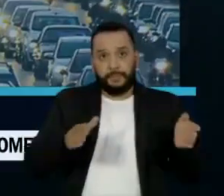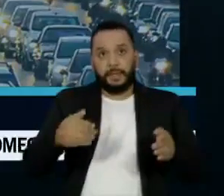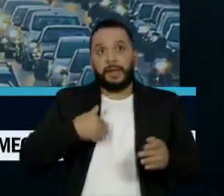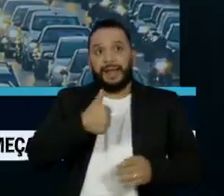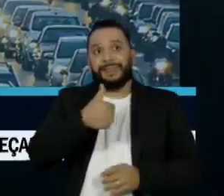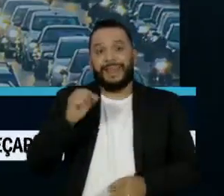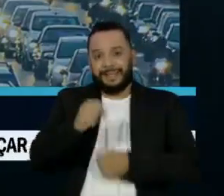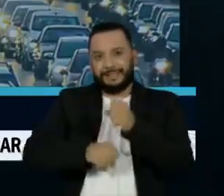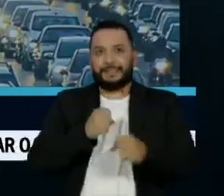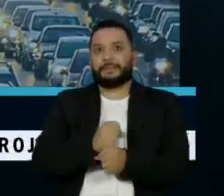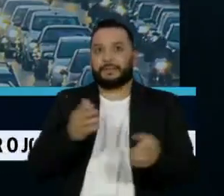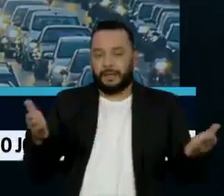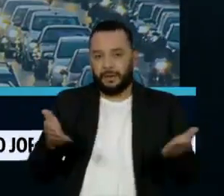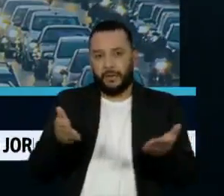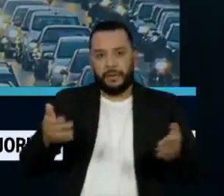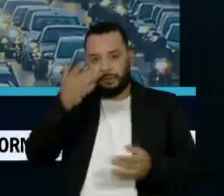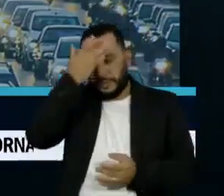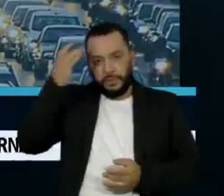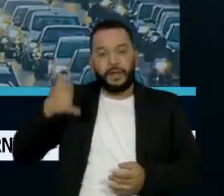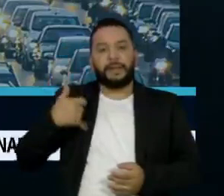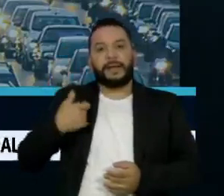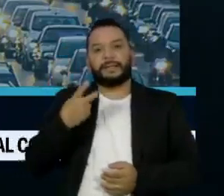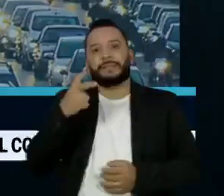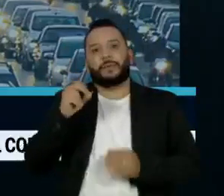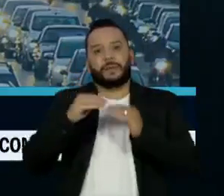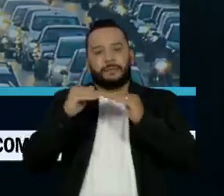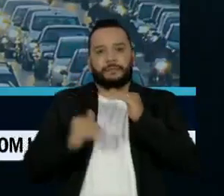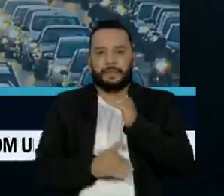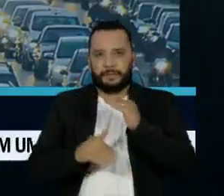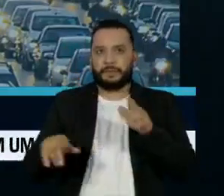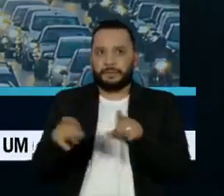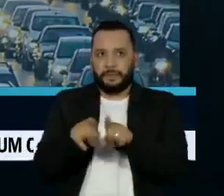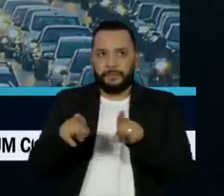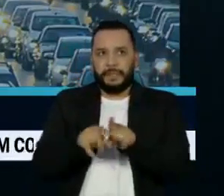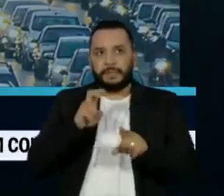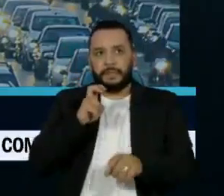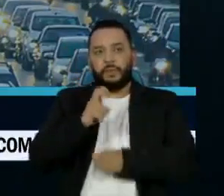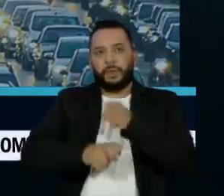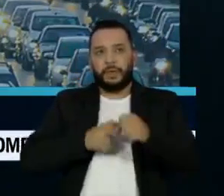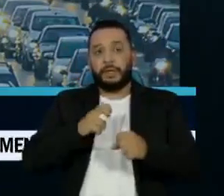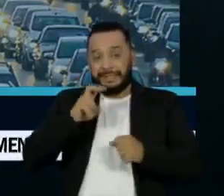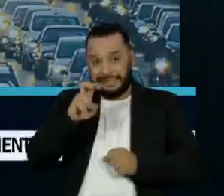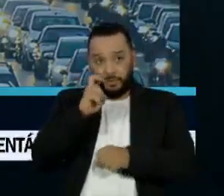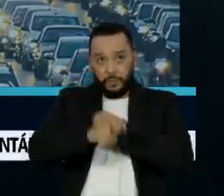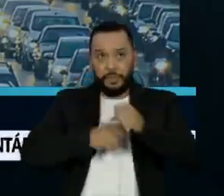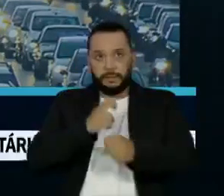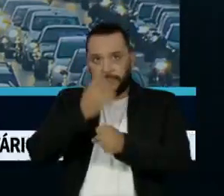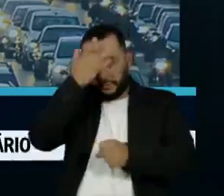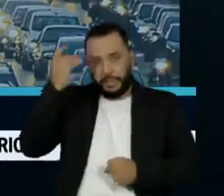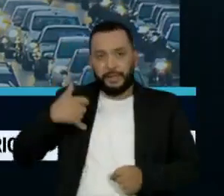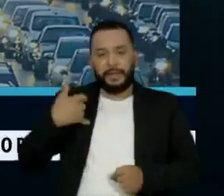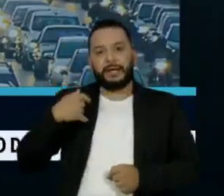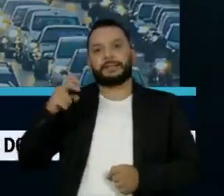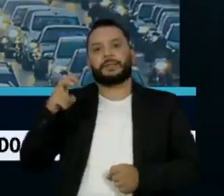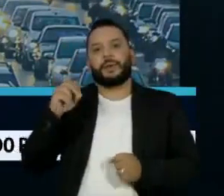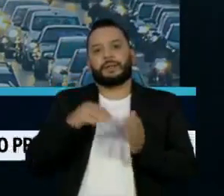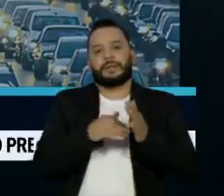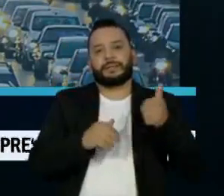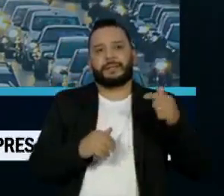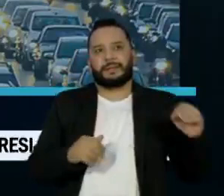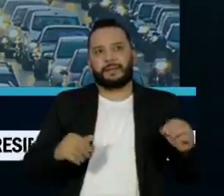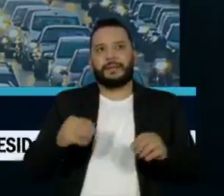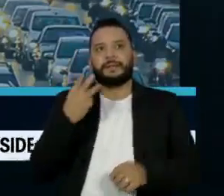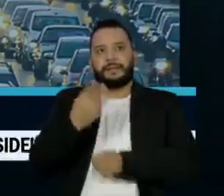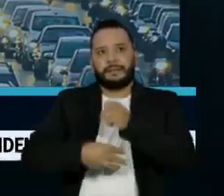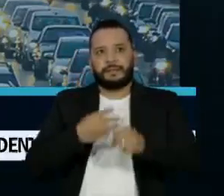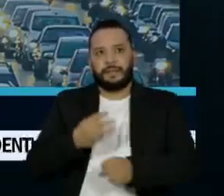para 10 anos para condutores com menos de 50 anos. 5 anos para condutores com idade entre 50 e 70 anos e